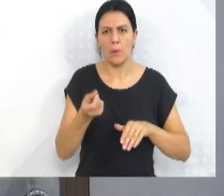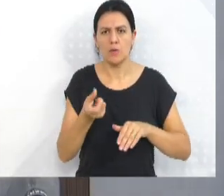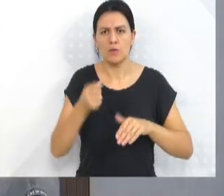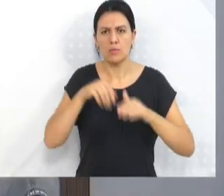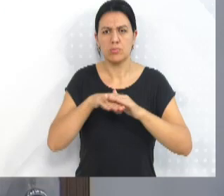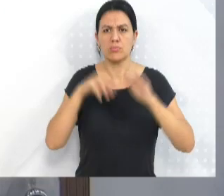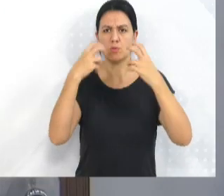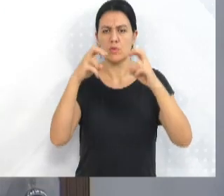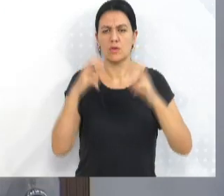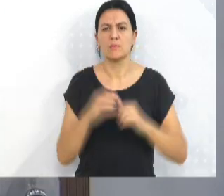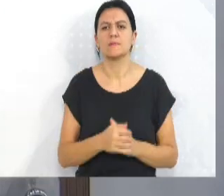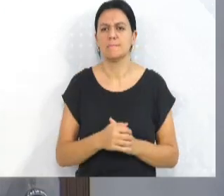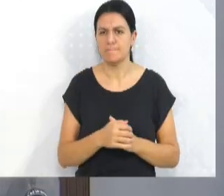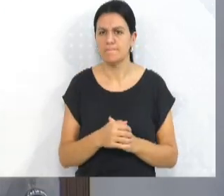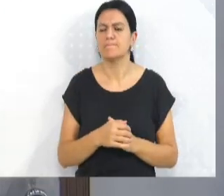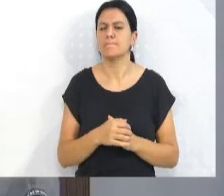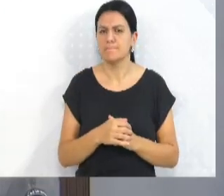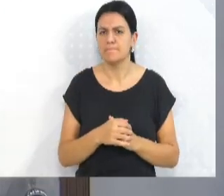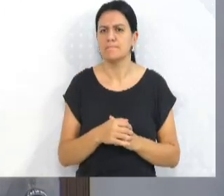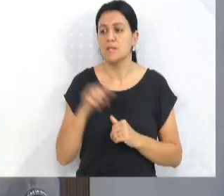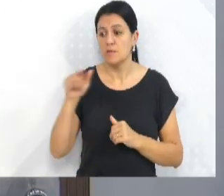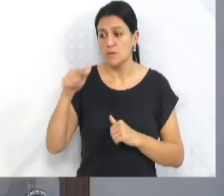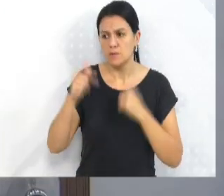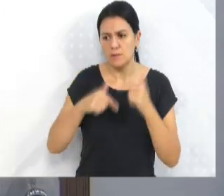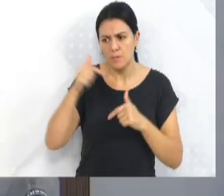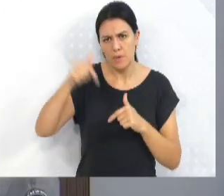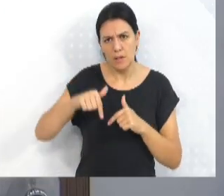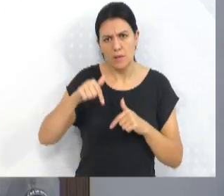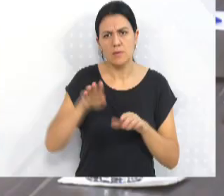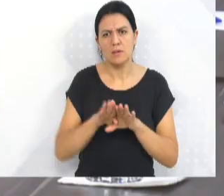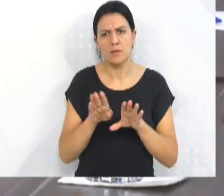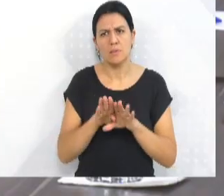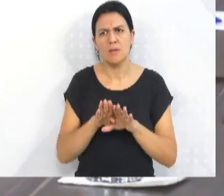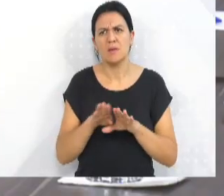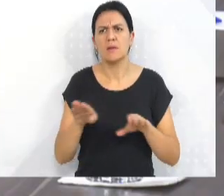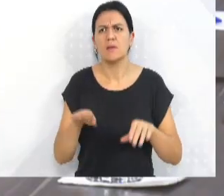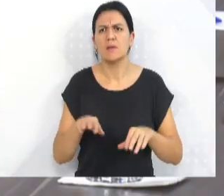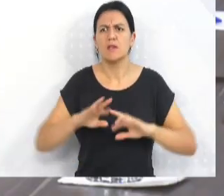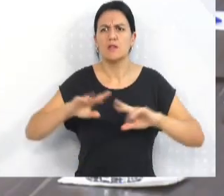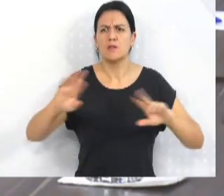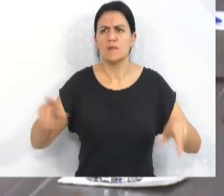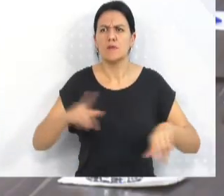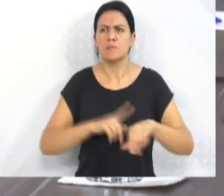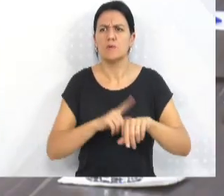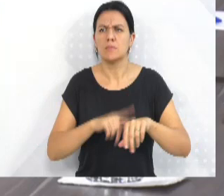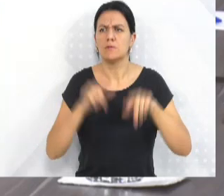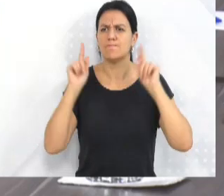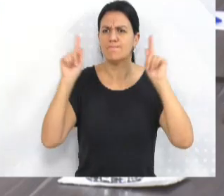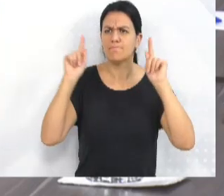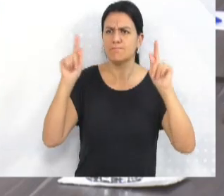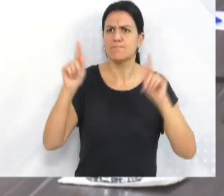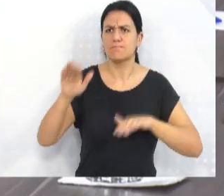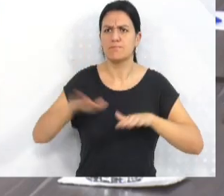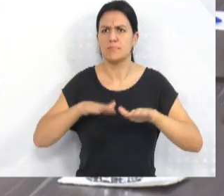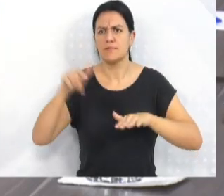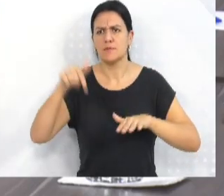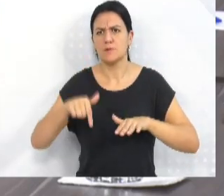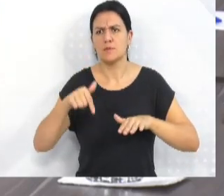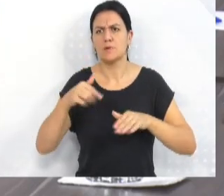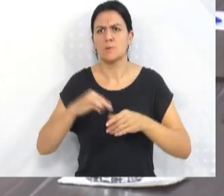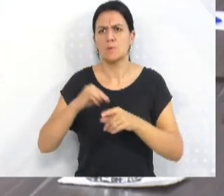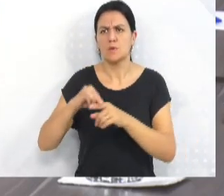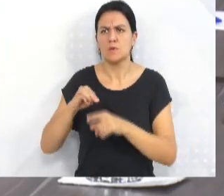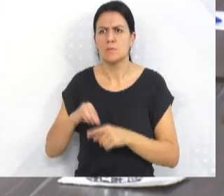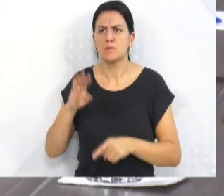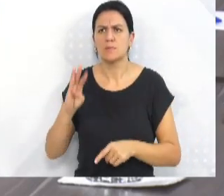aqui e vocês aqui fazendo o trabalho de vocês, nos mais diversos momentos de manifestações, de protestos, aqui no nosso município,